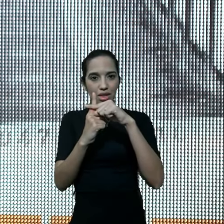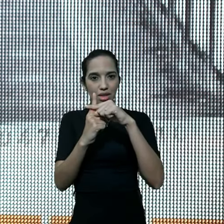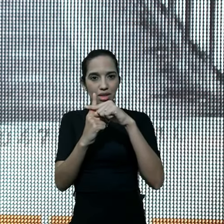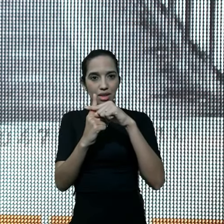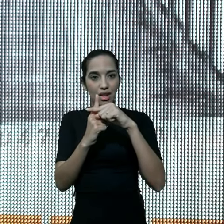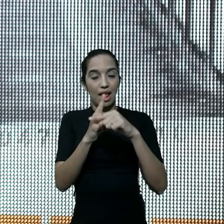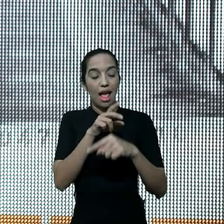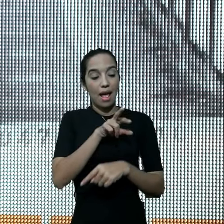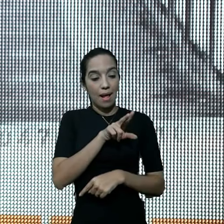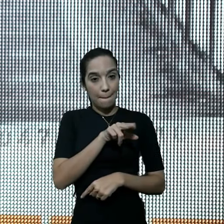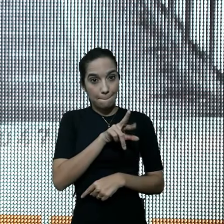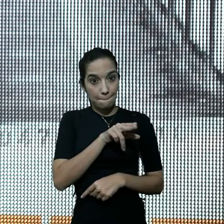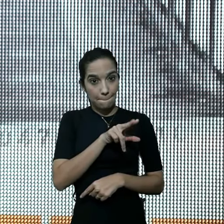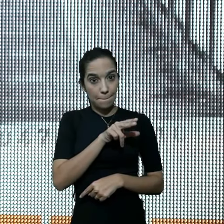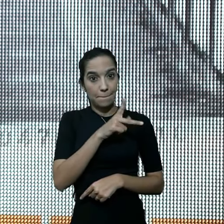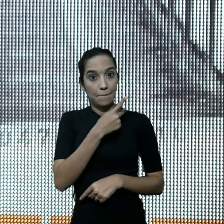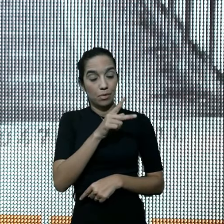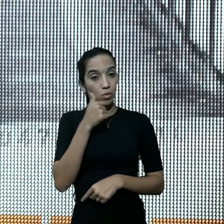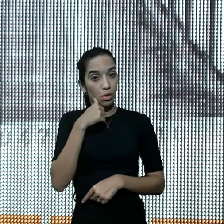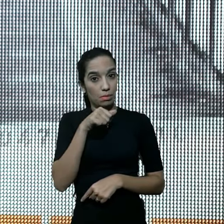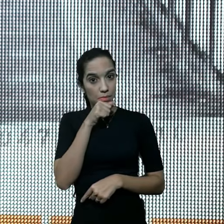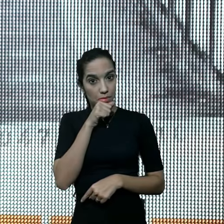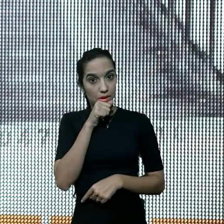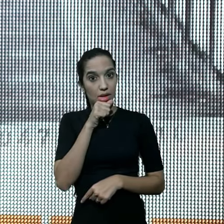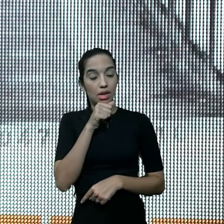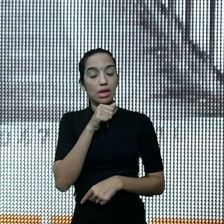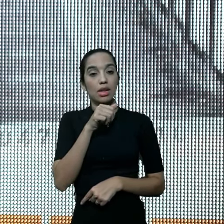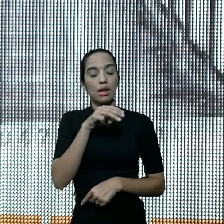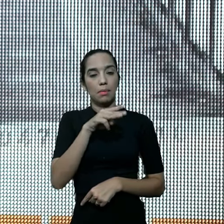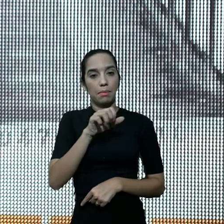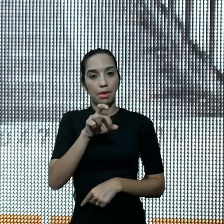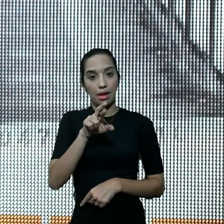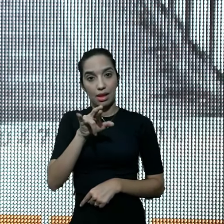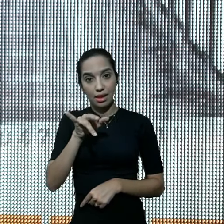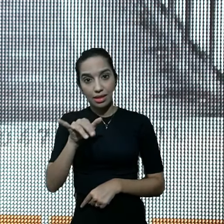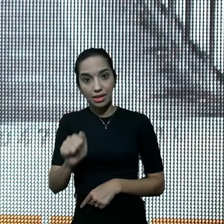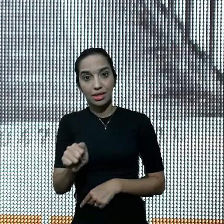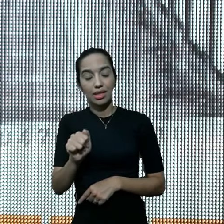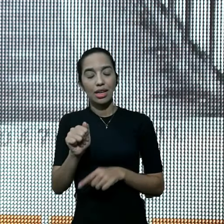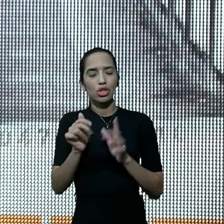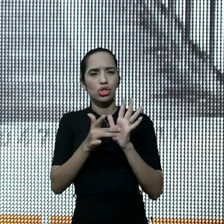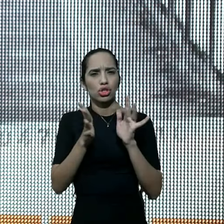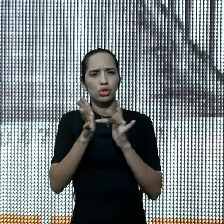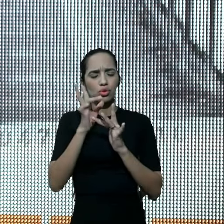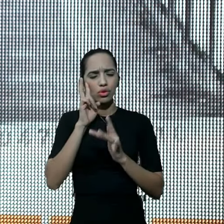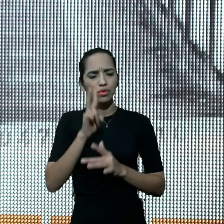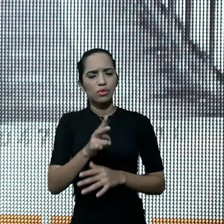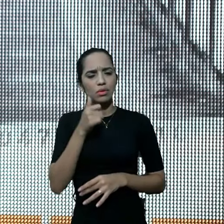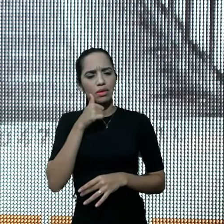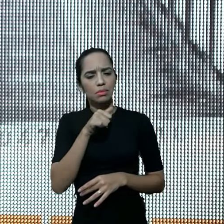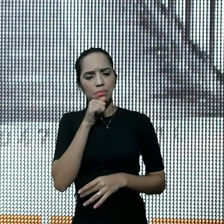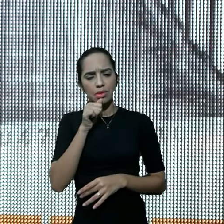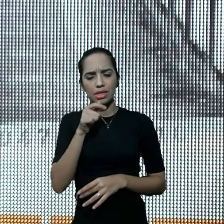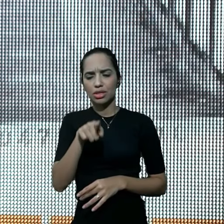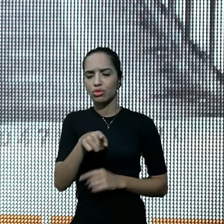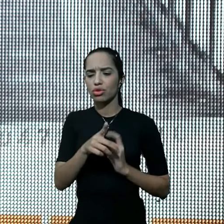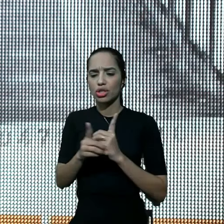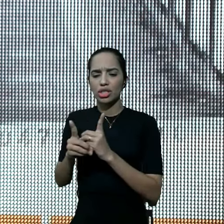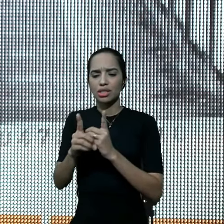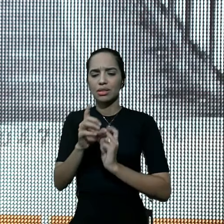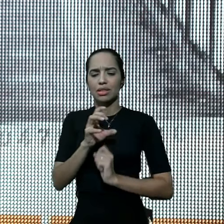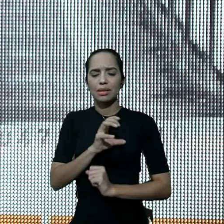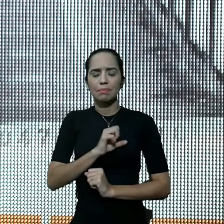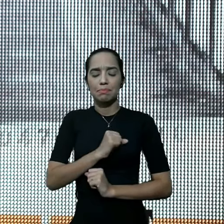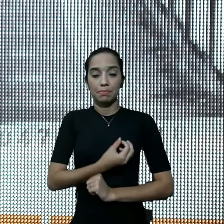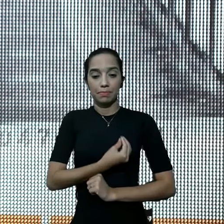e a irmã de sua mãe, Maria, e Maria Madalena, ora, Jesus, vendo ali a sua mãe, e que o discípulo, a quem ele amava, estava